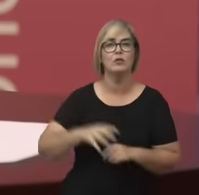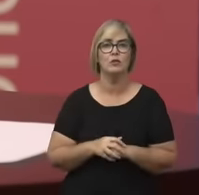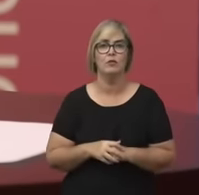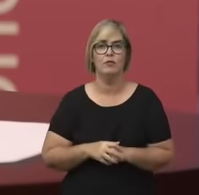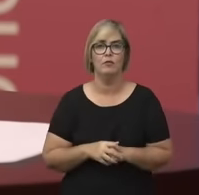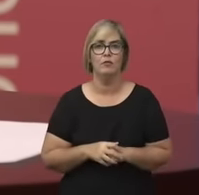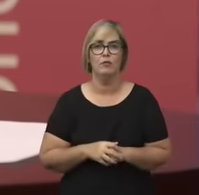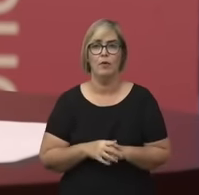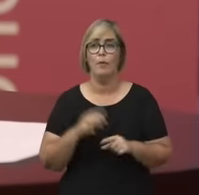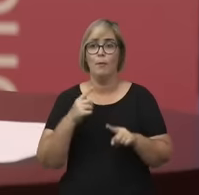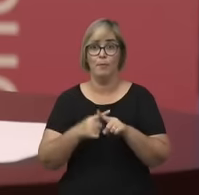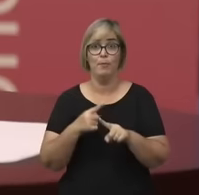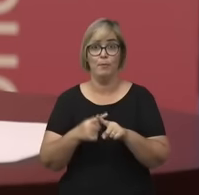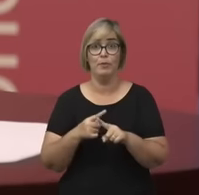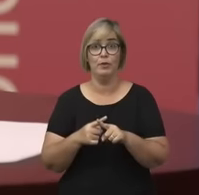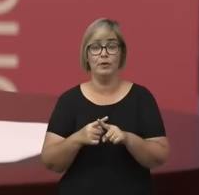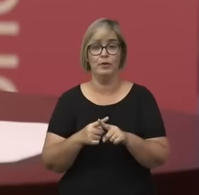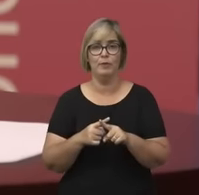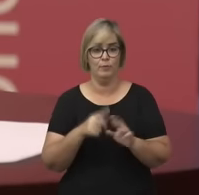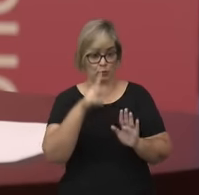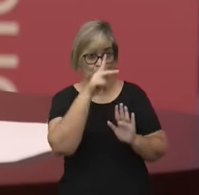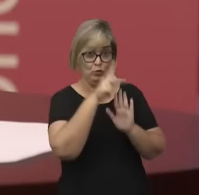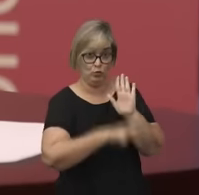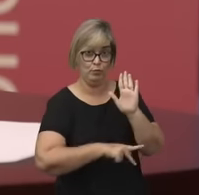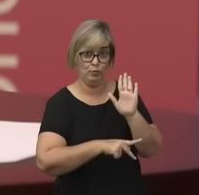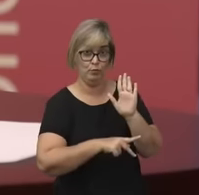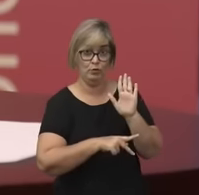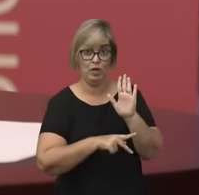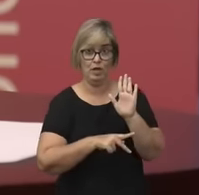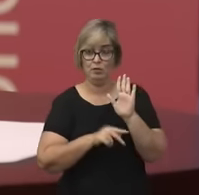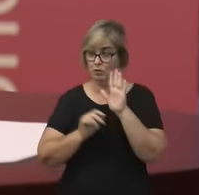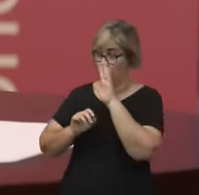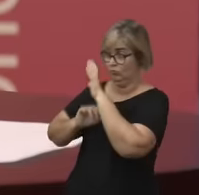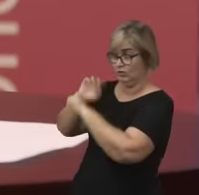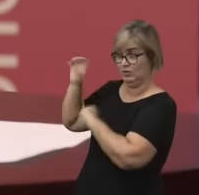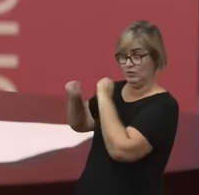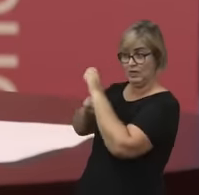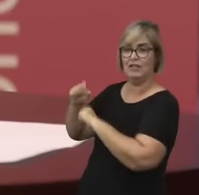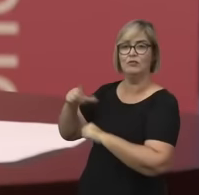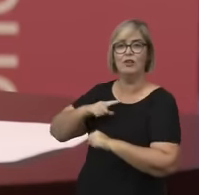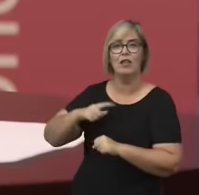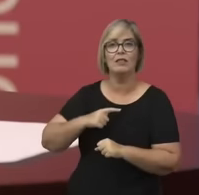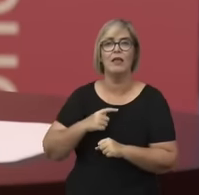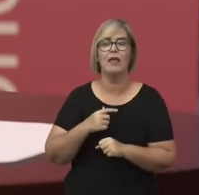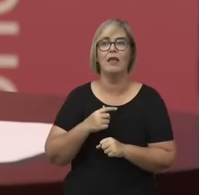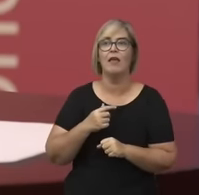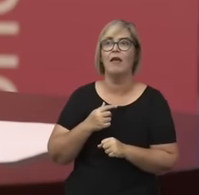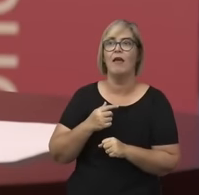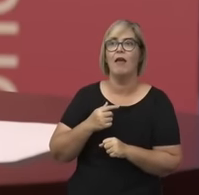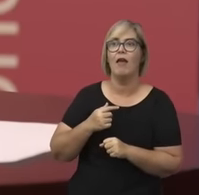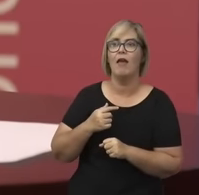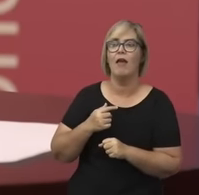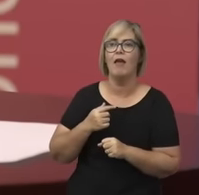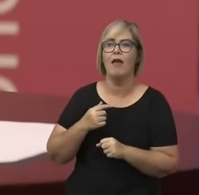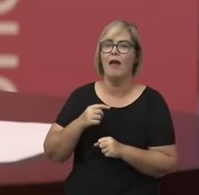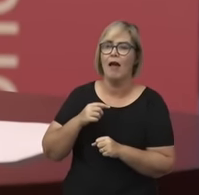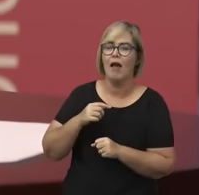traço central no projeto de resgate são essas reivindicações, as reivindicações,